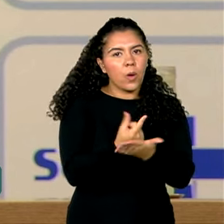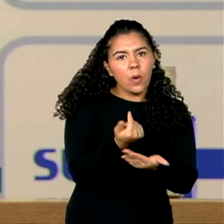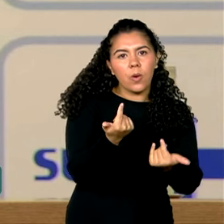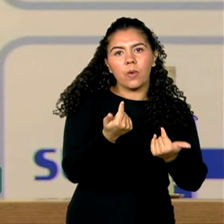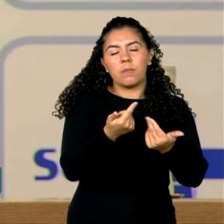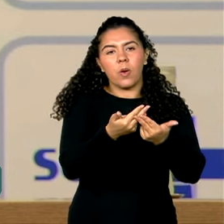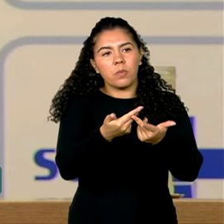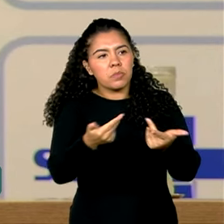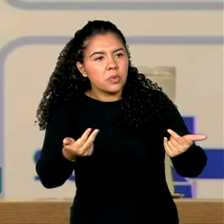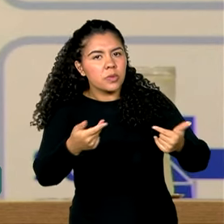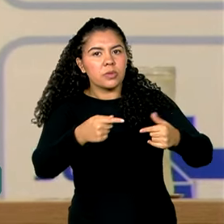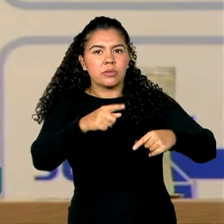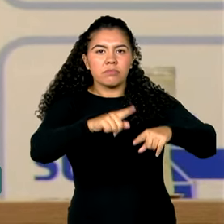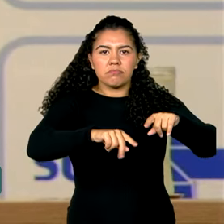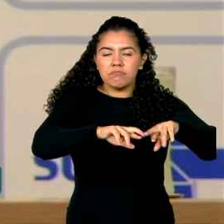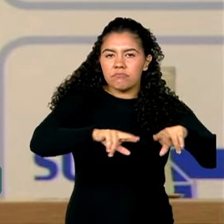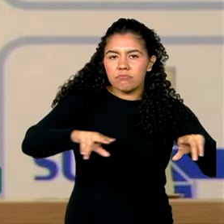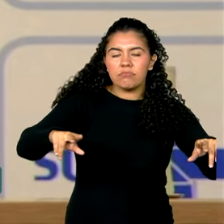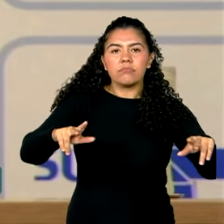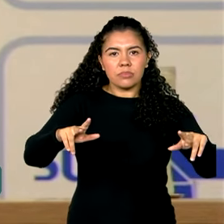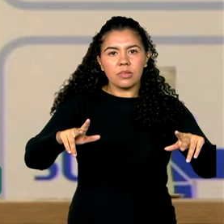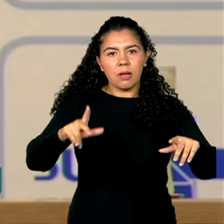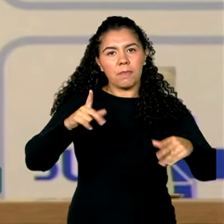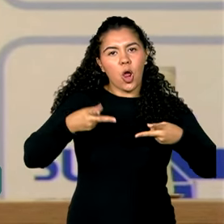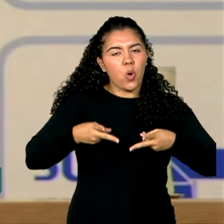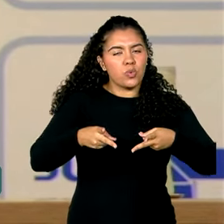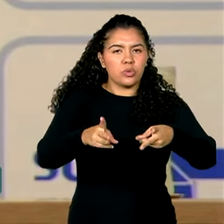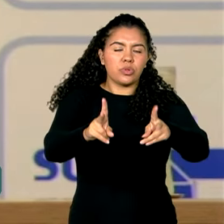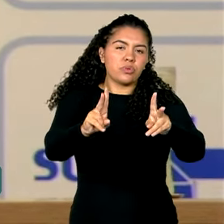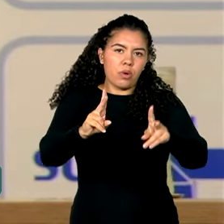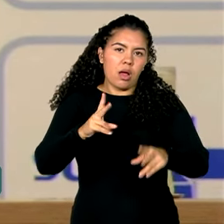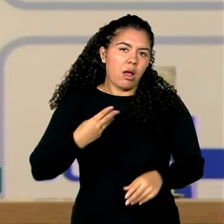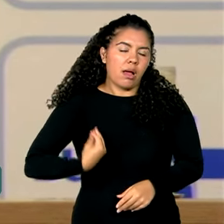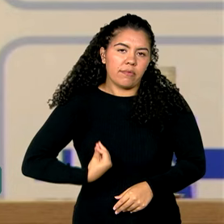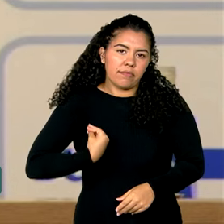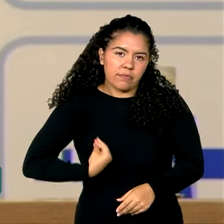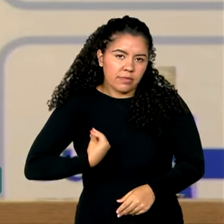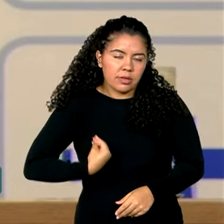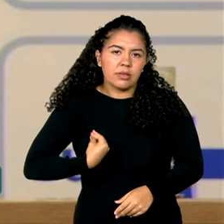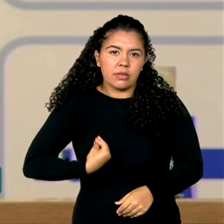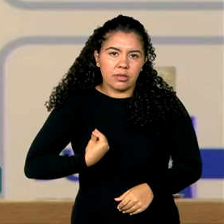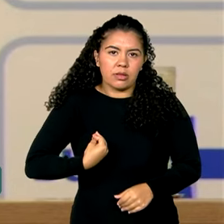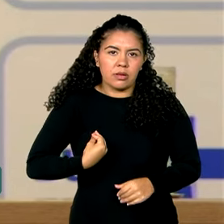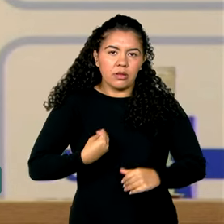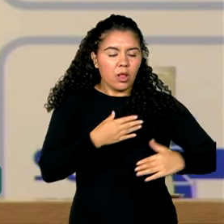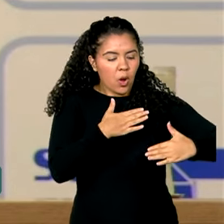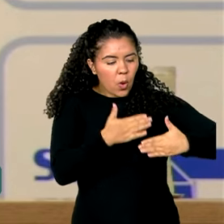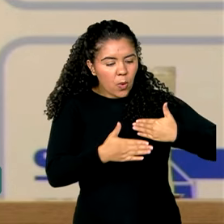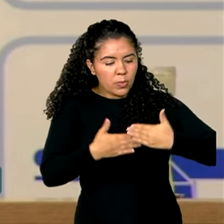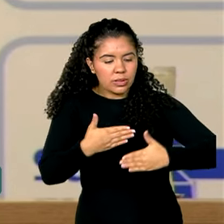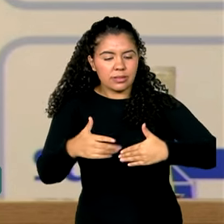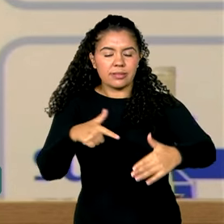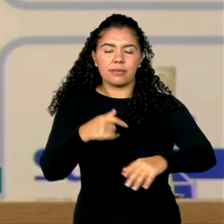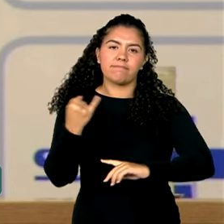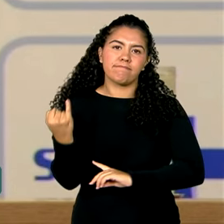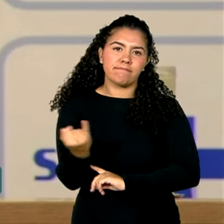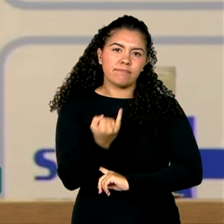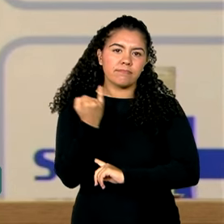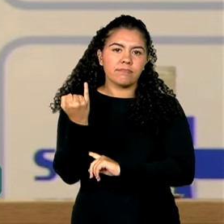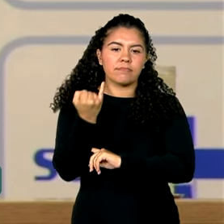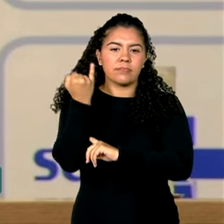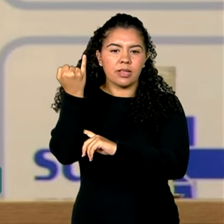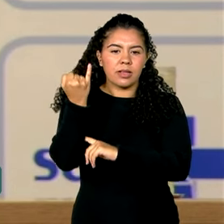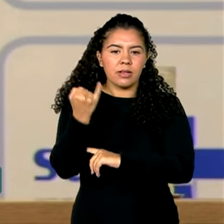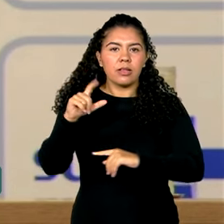recurso financeiro para dar continuidade à sua vida nesse processo tão importante que a gente chama de